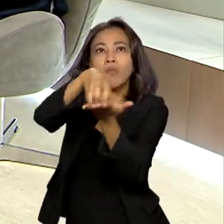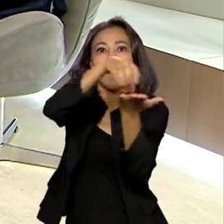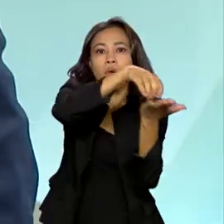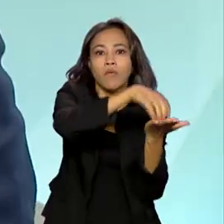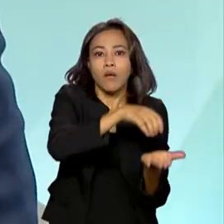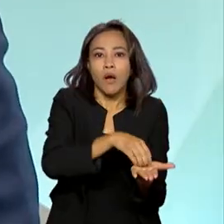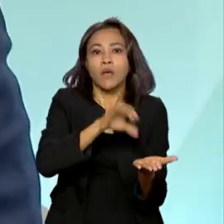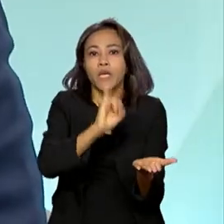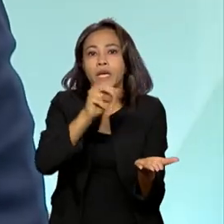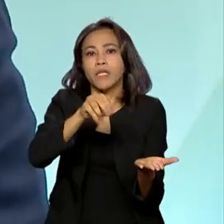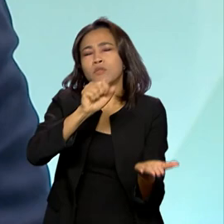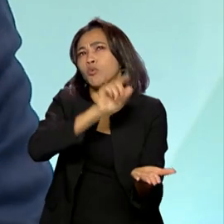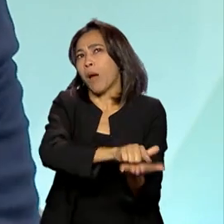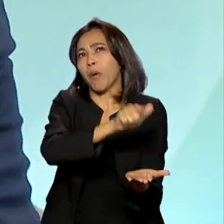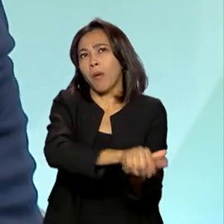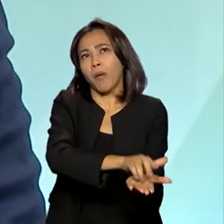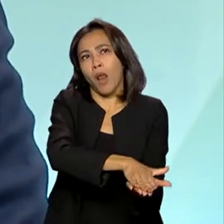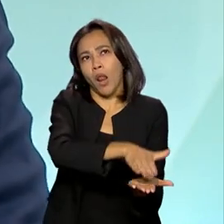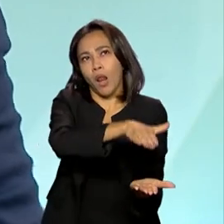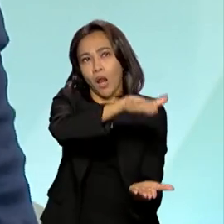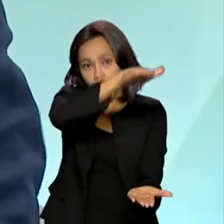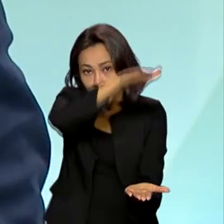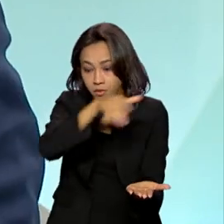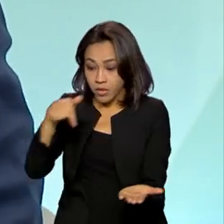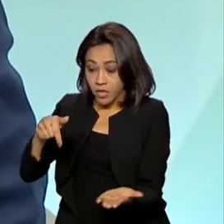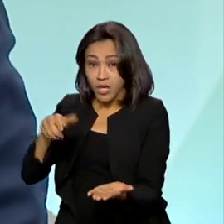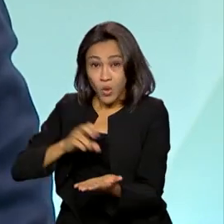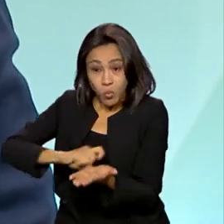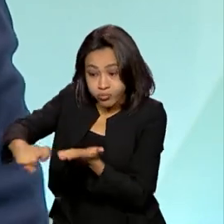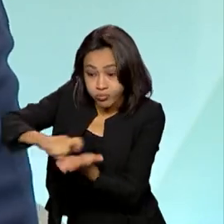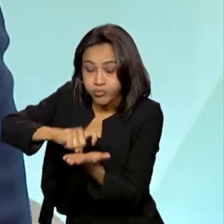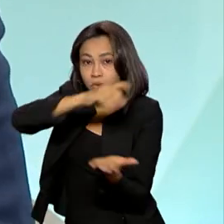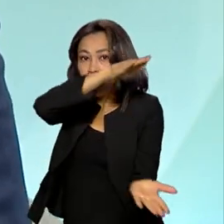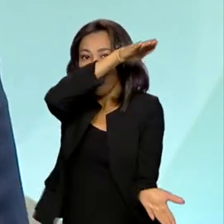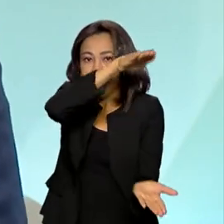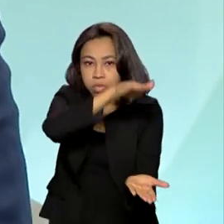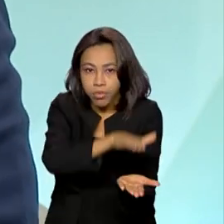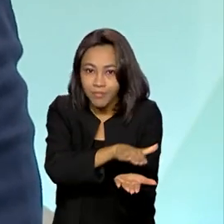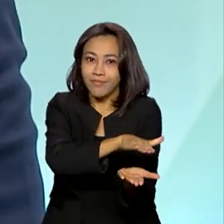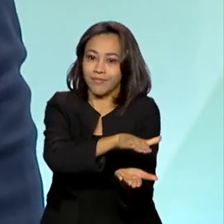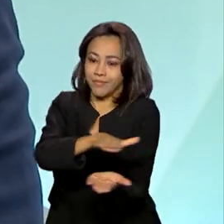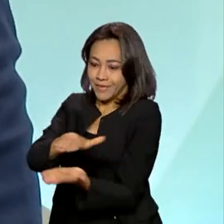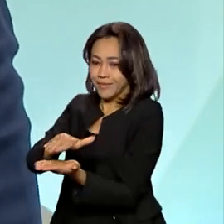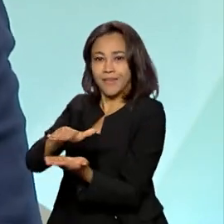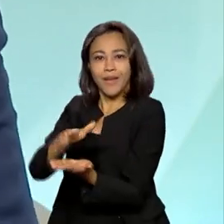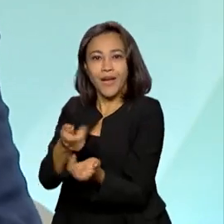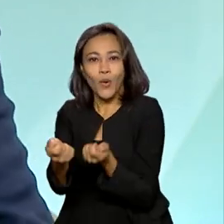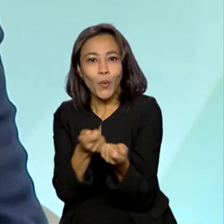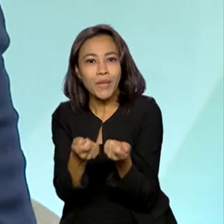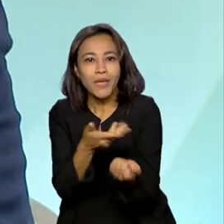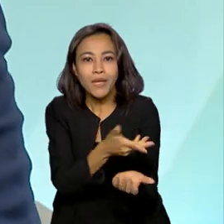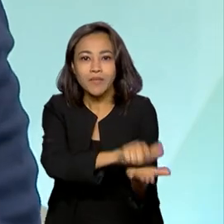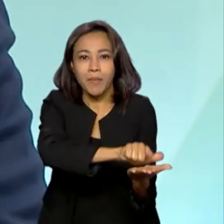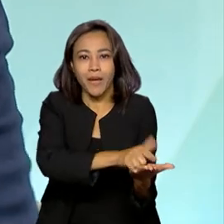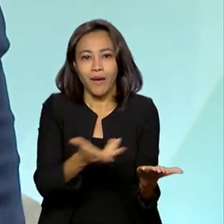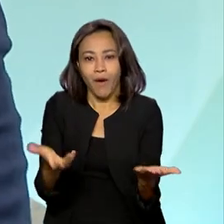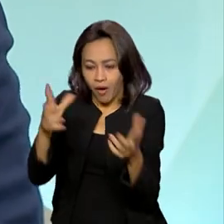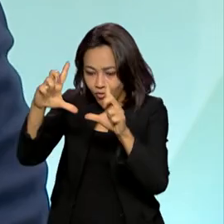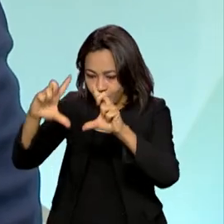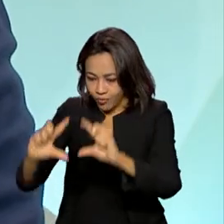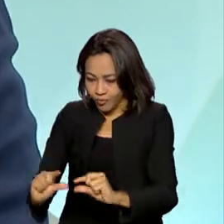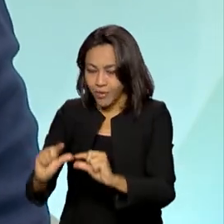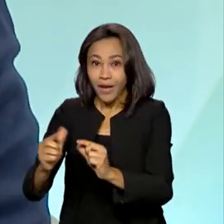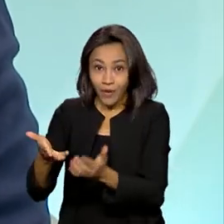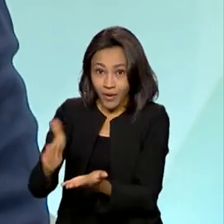de cada agência ocupada por papel. Depois da digitalização, isso acabou. Nós tivemos uma economia de papel, nós tivemos uma economia de